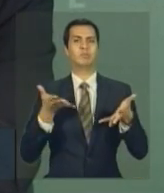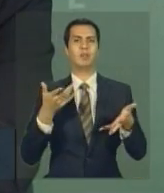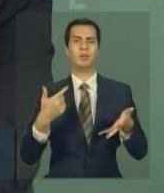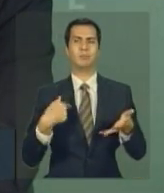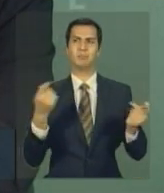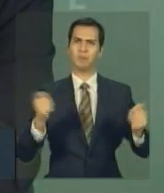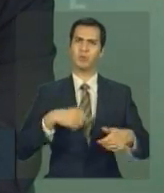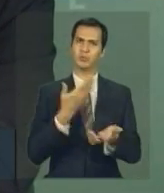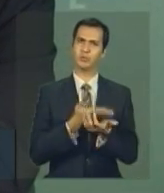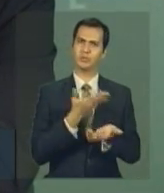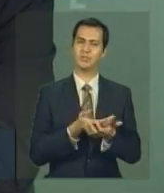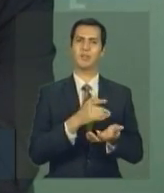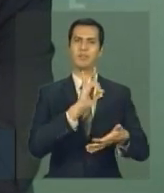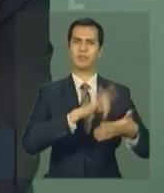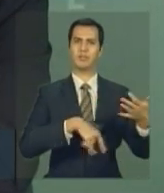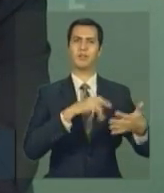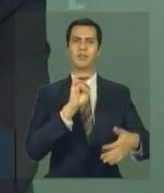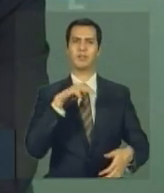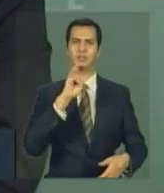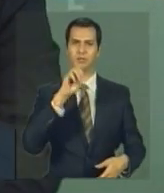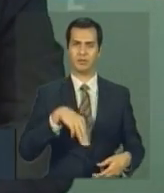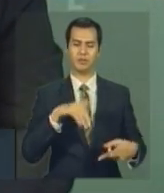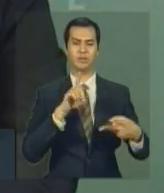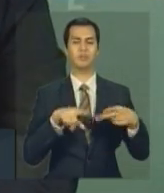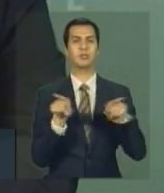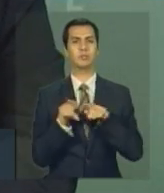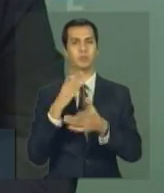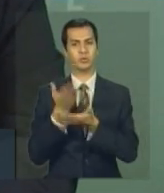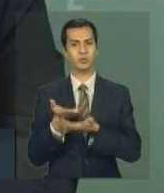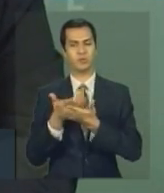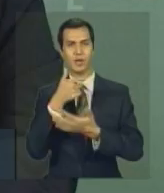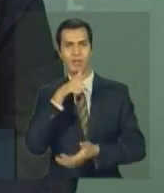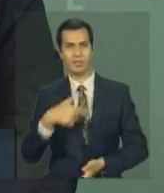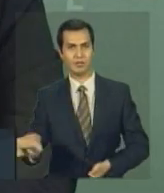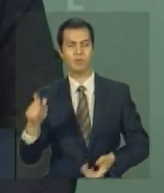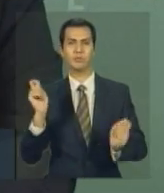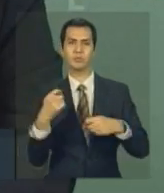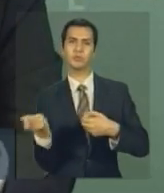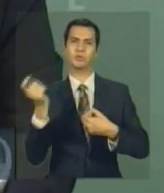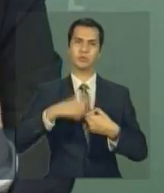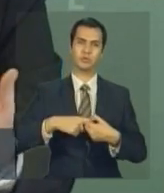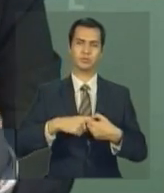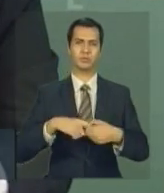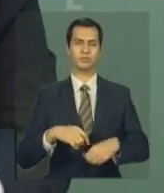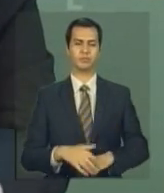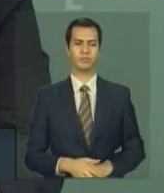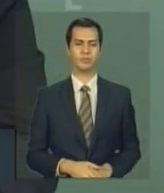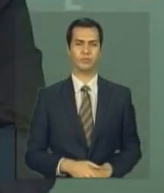motivá-los à língua para poder ter chance no Ciências Sem Fronteiras. Quero adicionar o